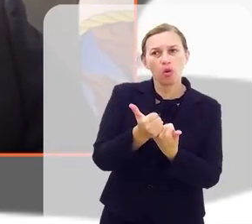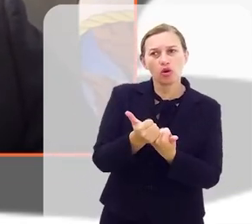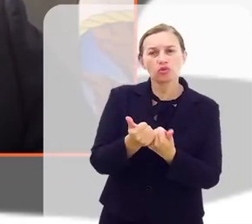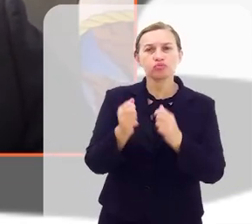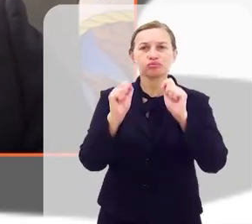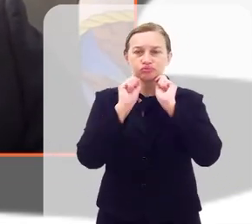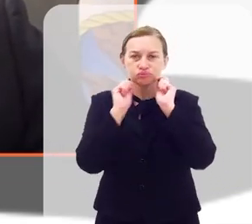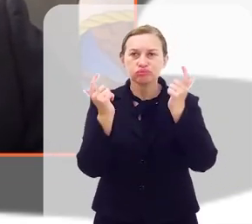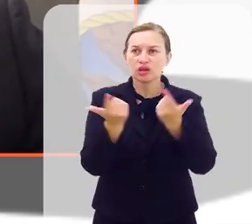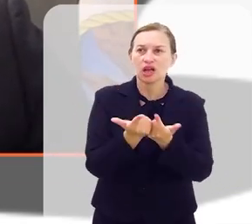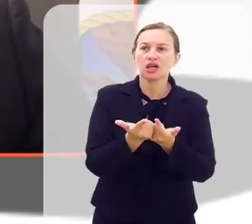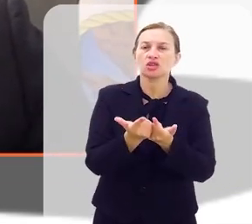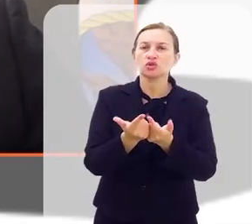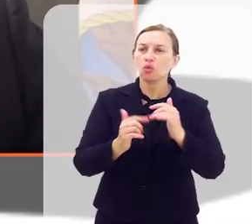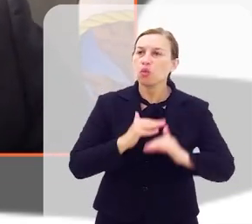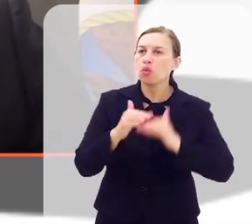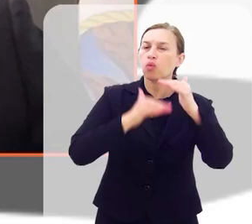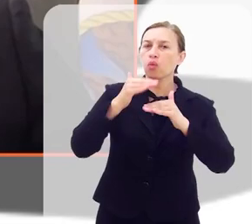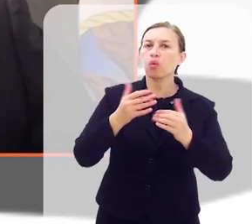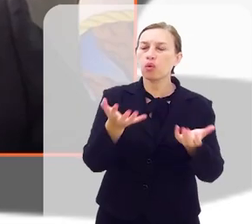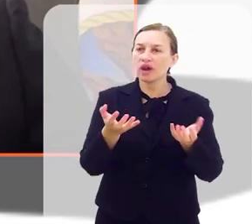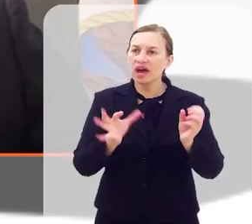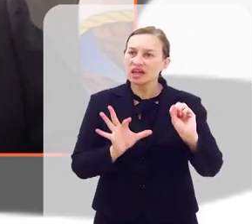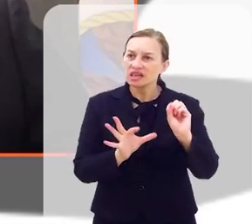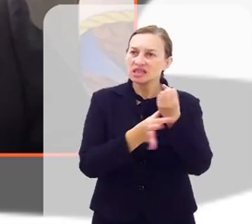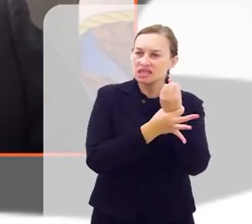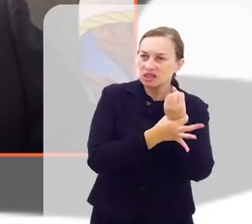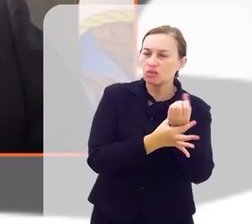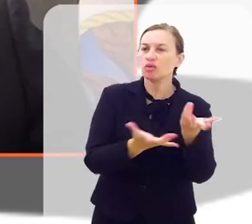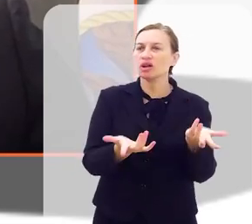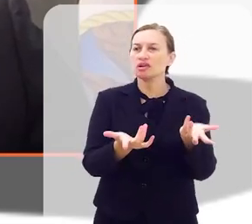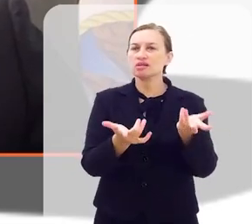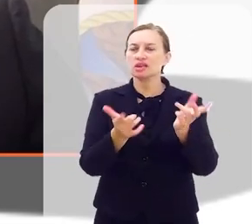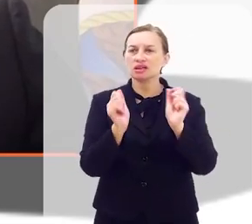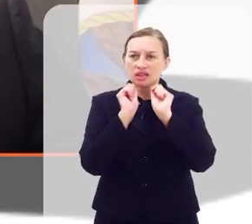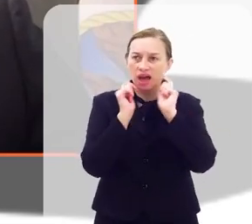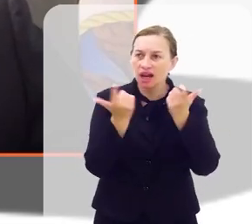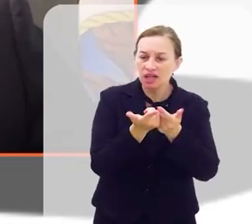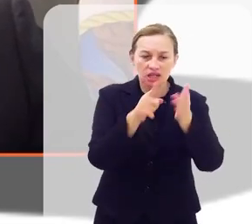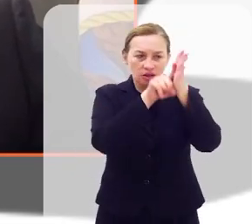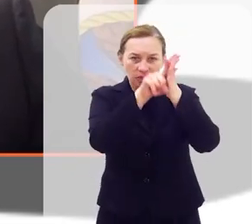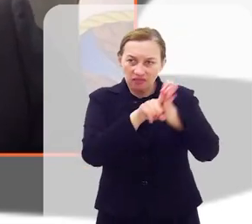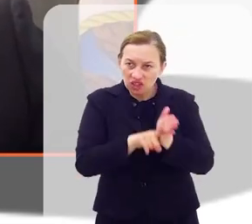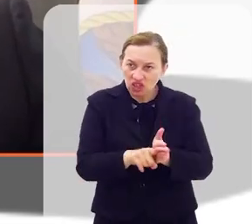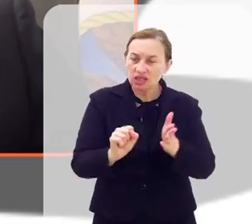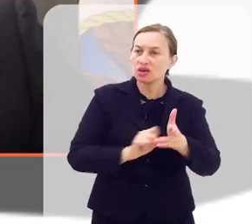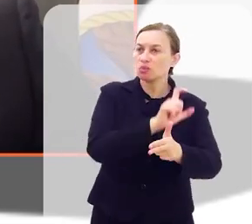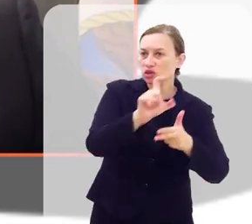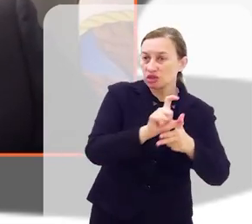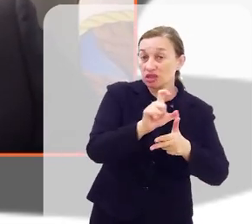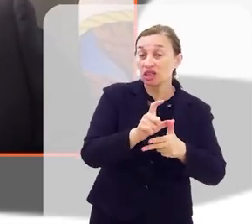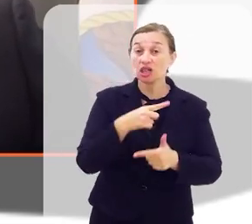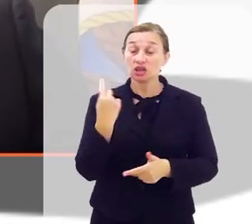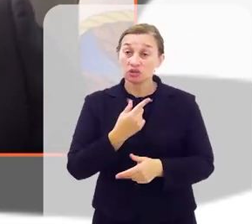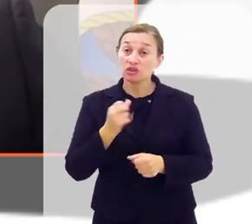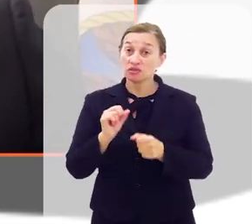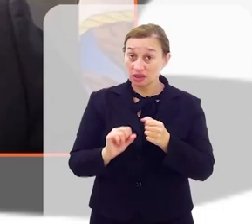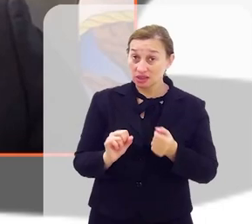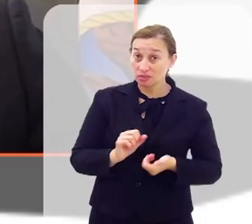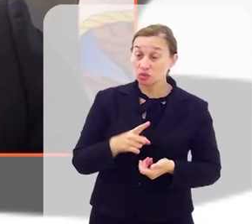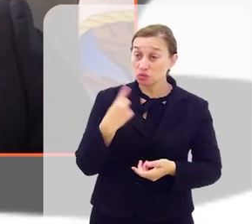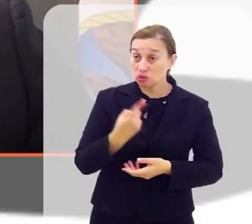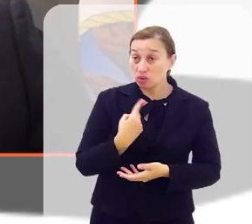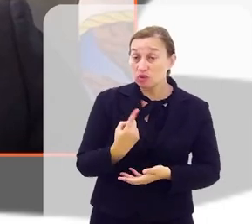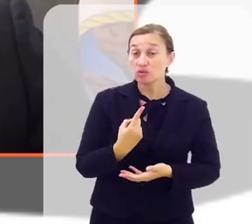para um grande avanço, que é a segurança do Legislativo para fiscalizar o Poder Executivo. E assim temos feito. E